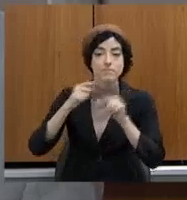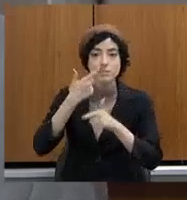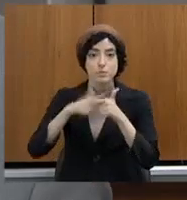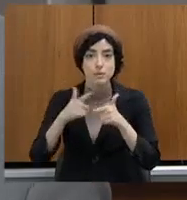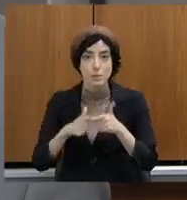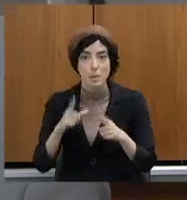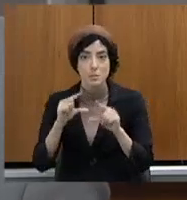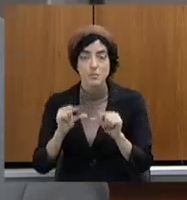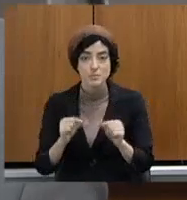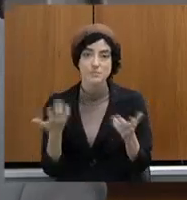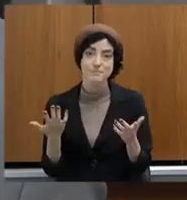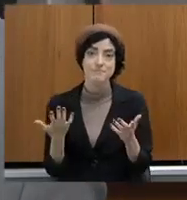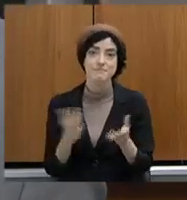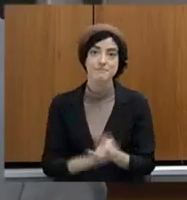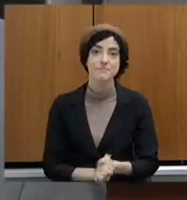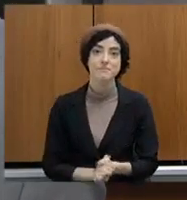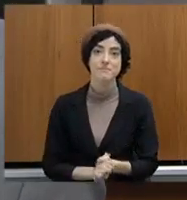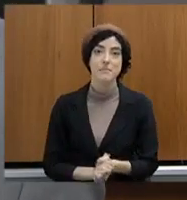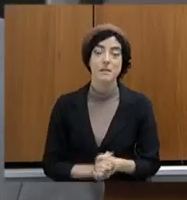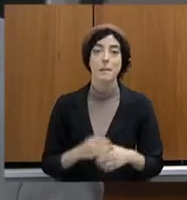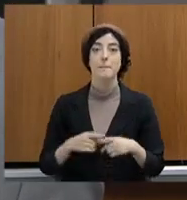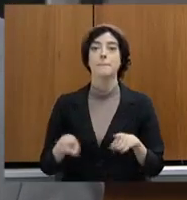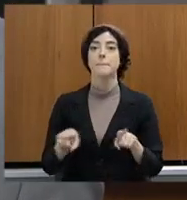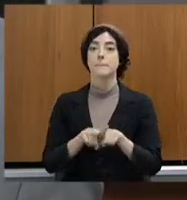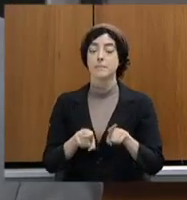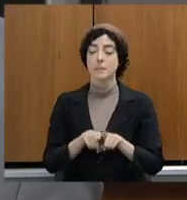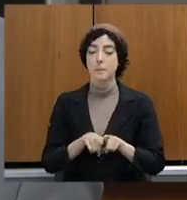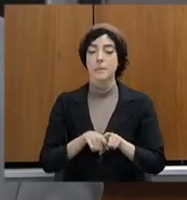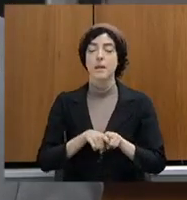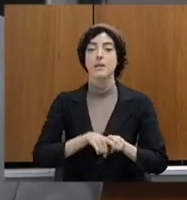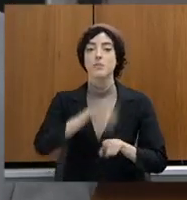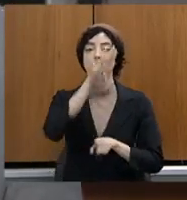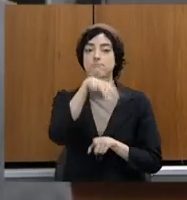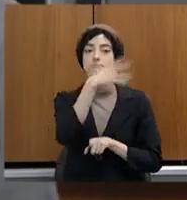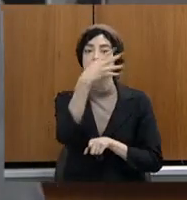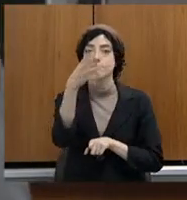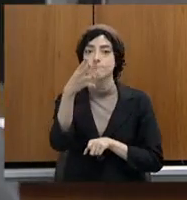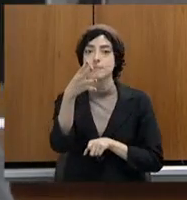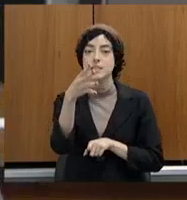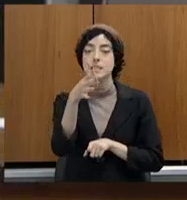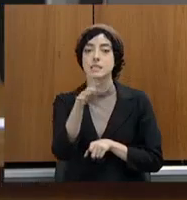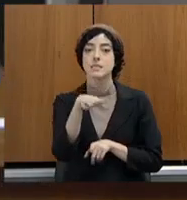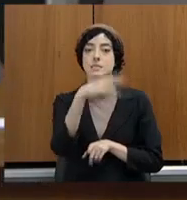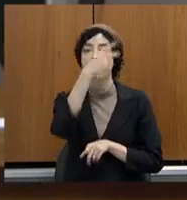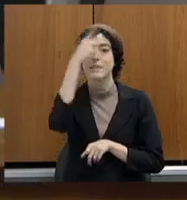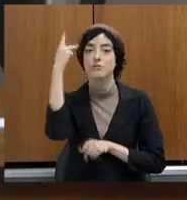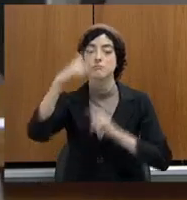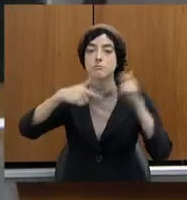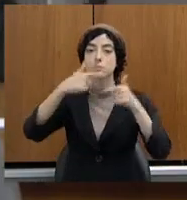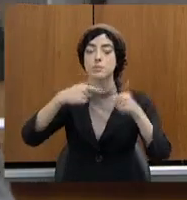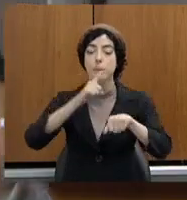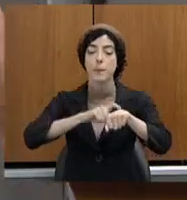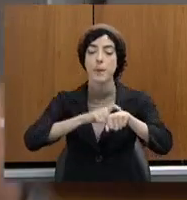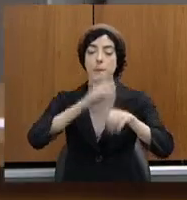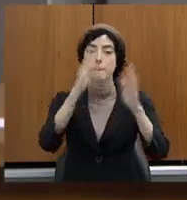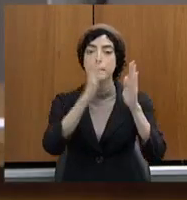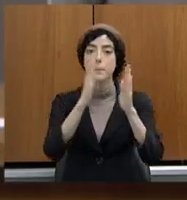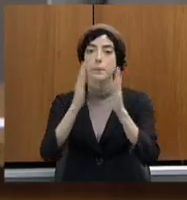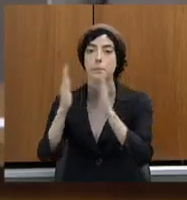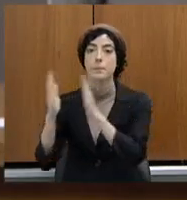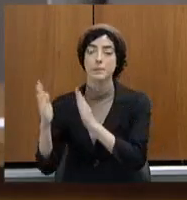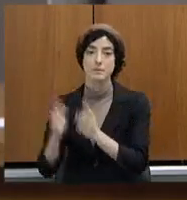é o quadro de distribuição de pessoal, para a gente trazer um equilíbrio nessa distribuição, porque, ao longo do tempo, isso ficou desequilibrado. E eu quero